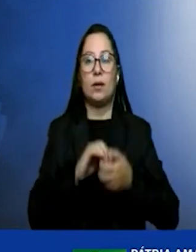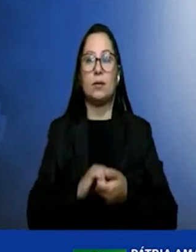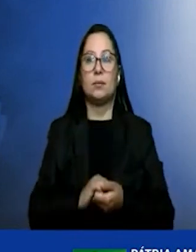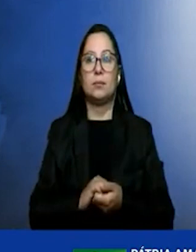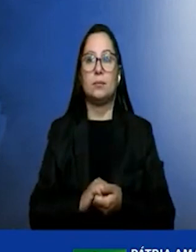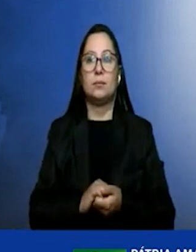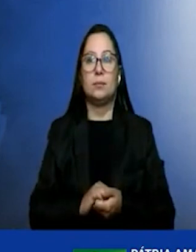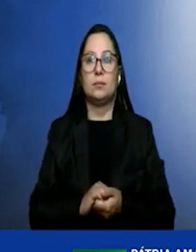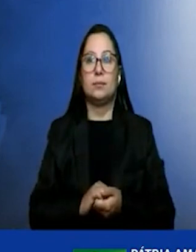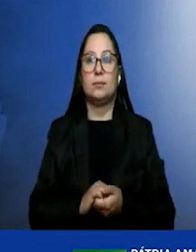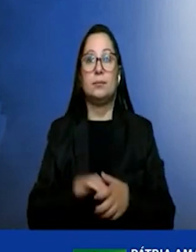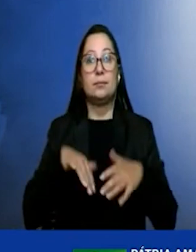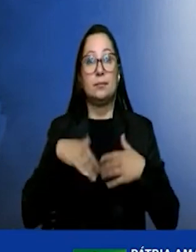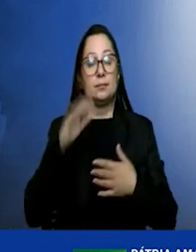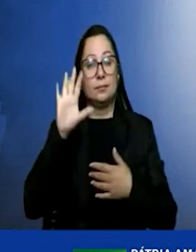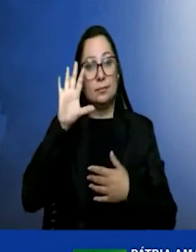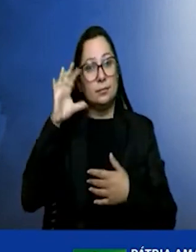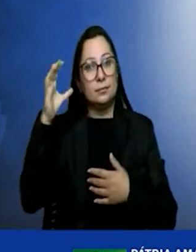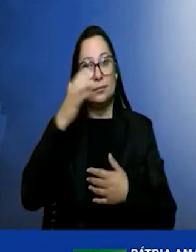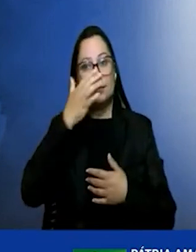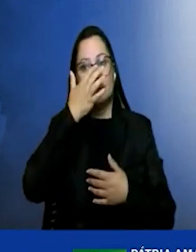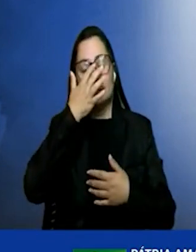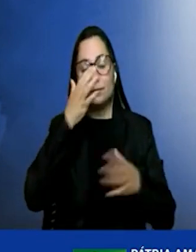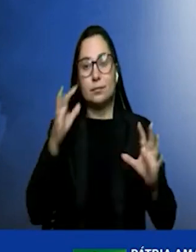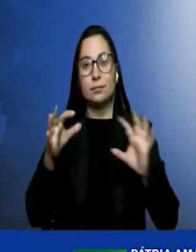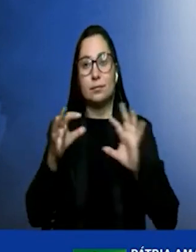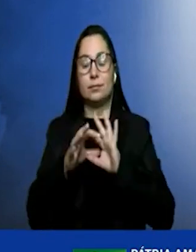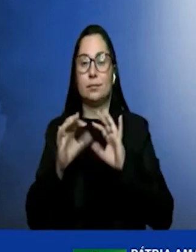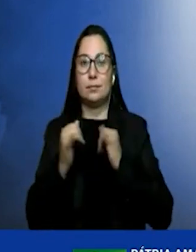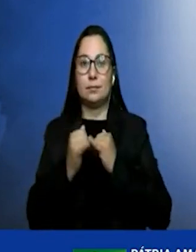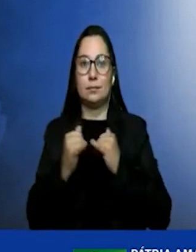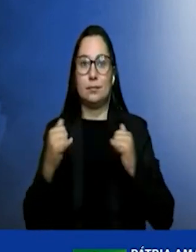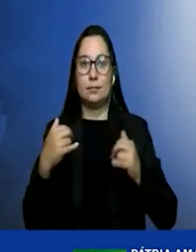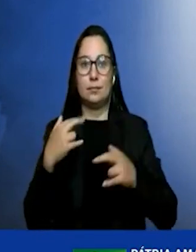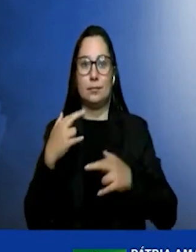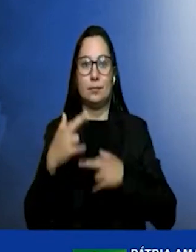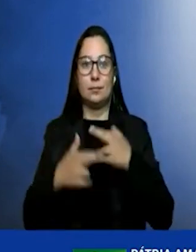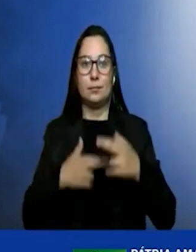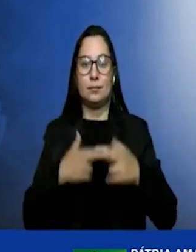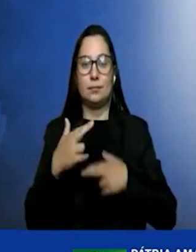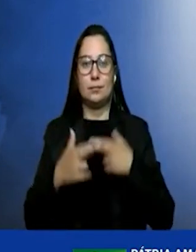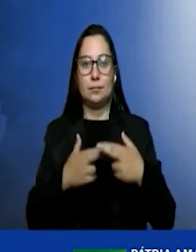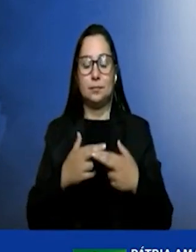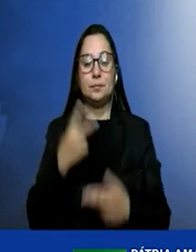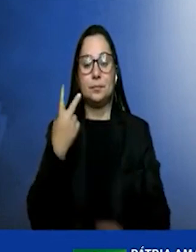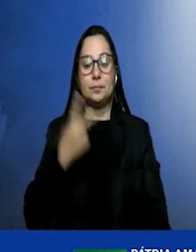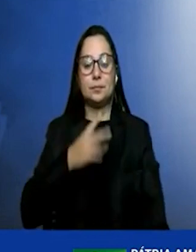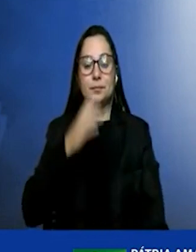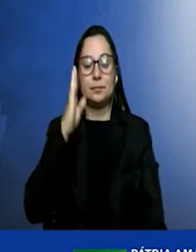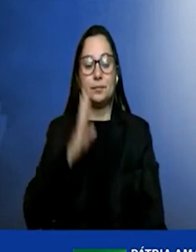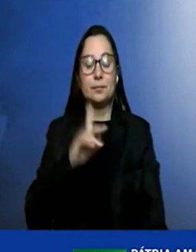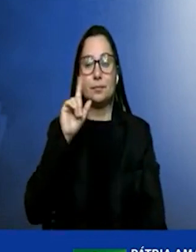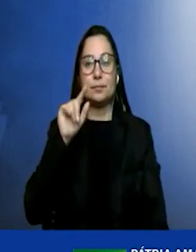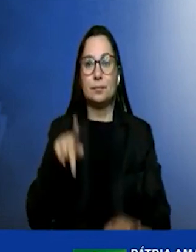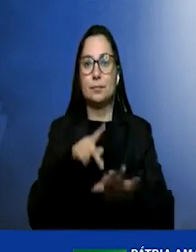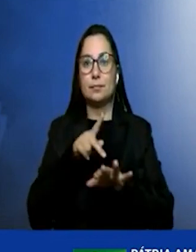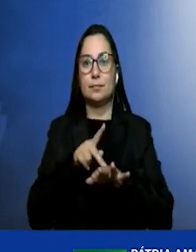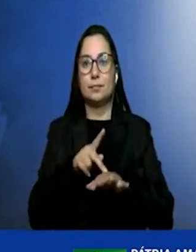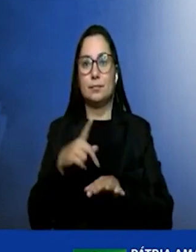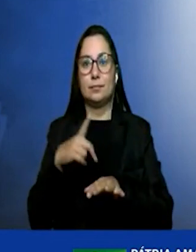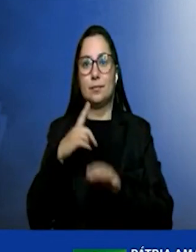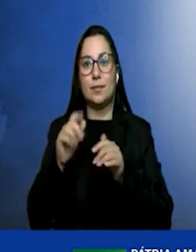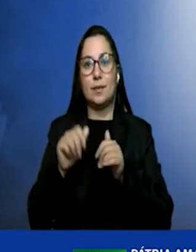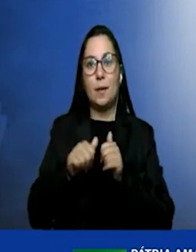solução passa pelas energias renováveis. E o Brasil é o país que tem as melhores